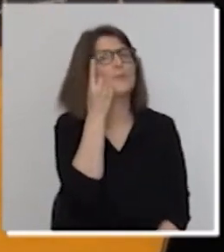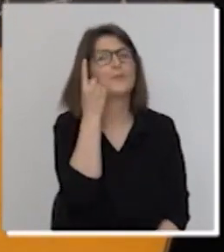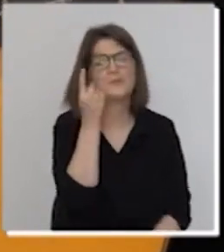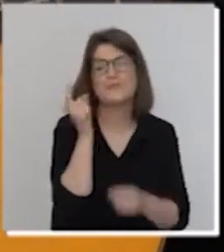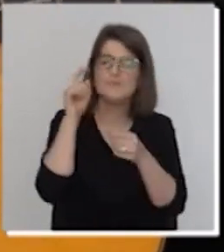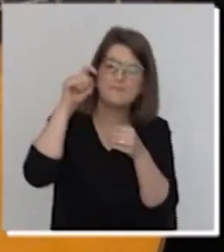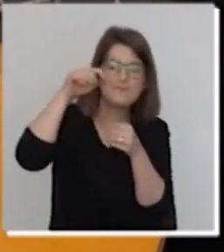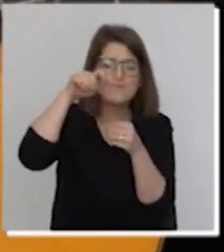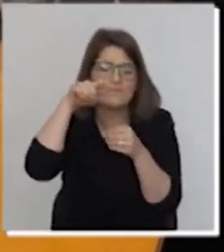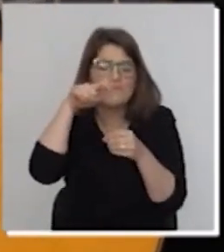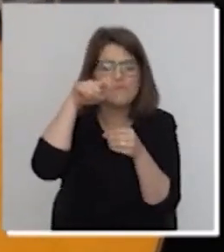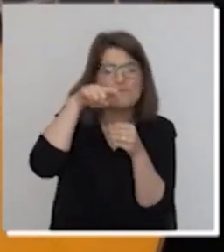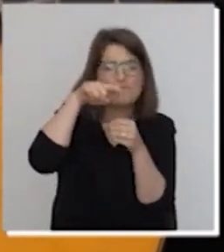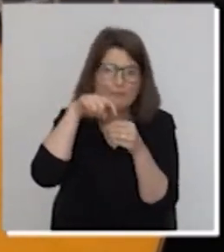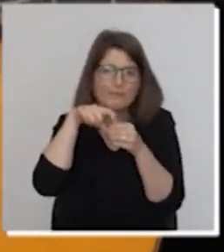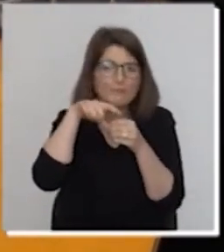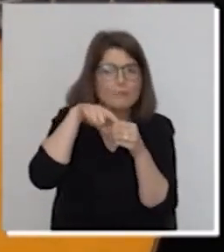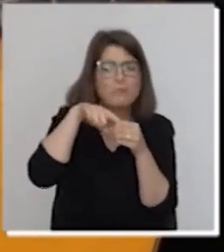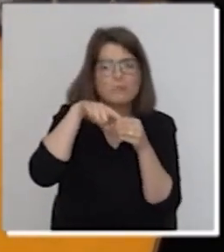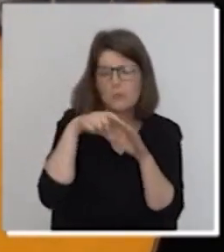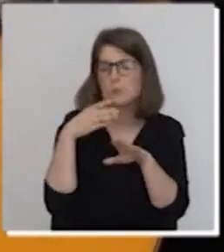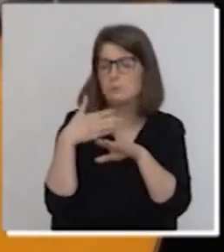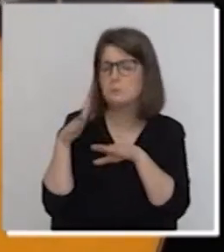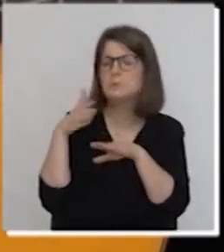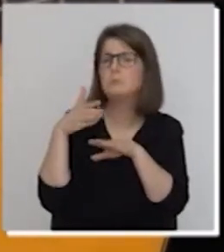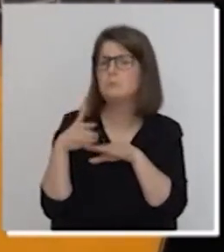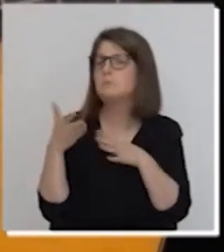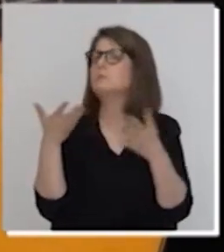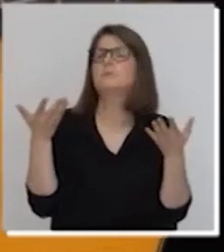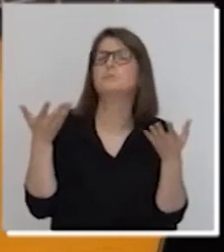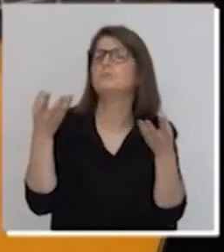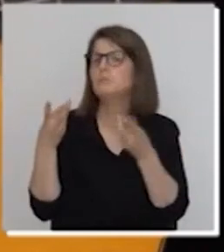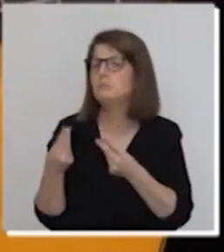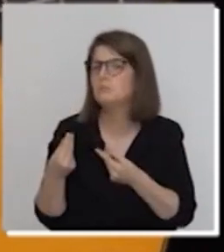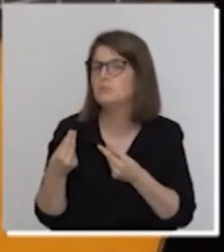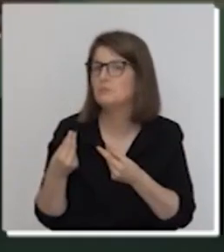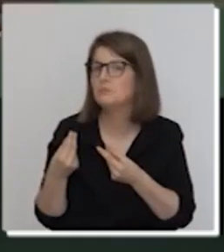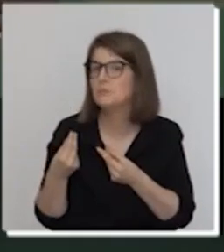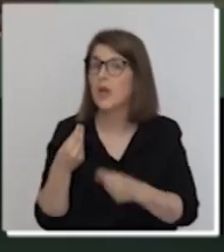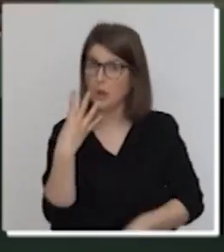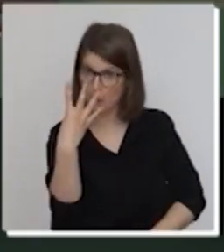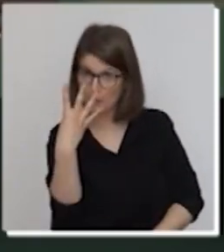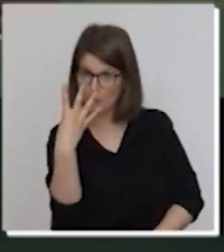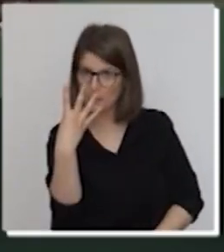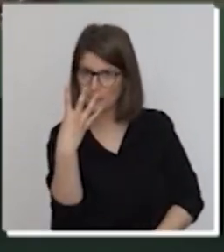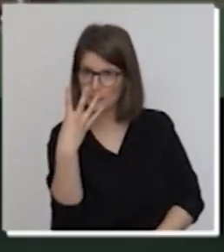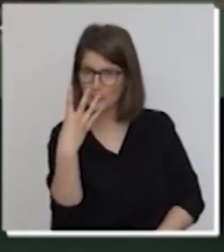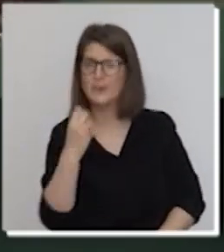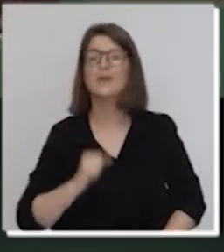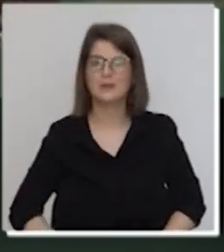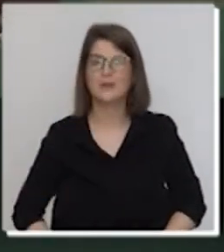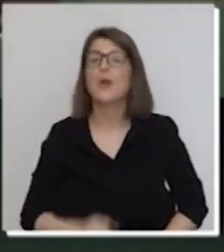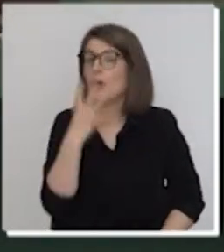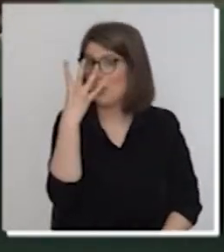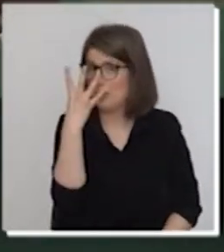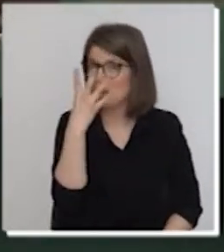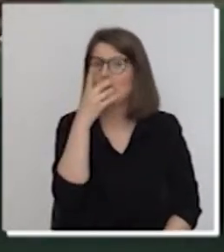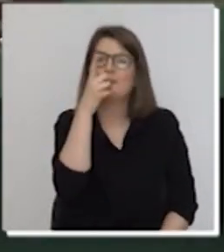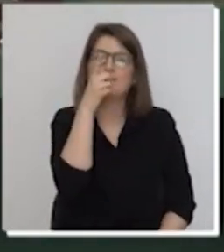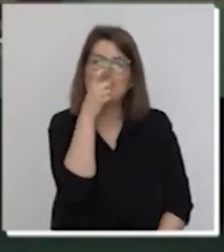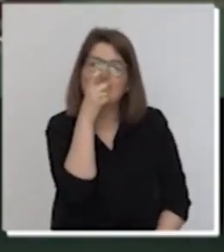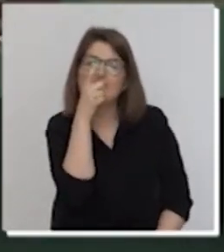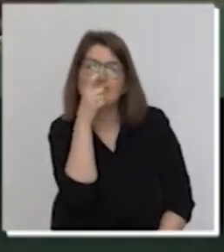formigueiro, quantas restam para entrar? Quatro! Quatro